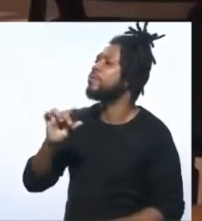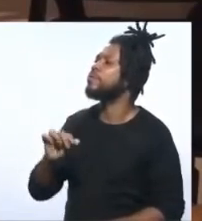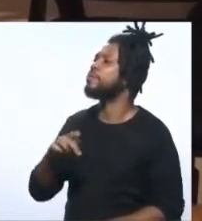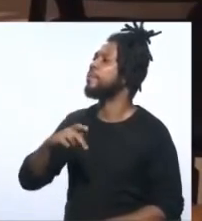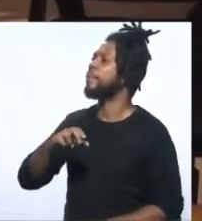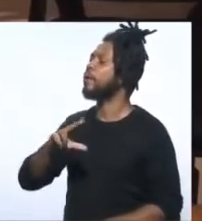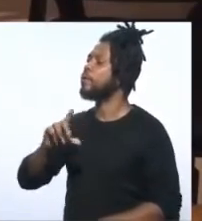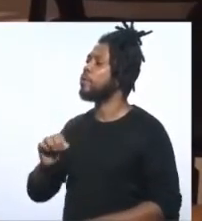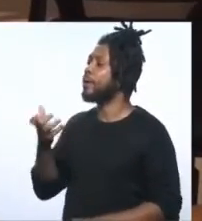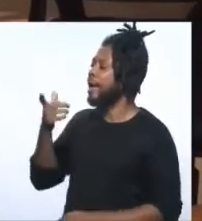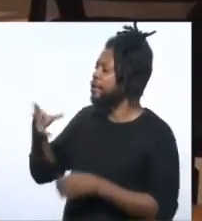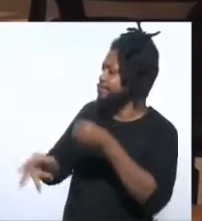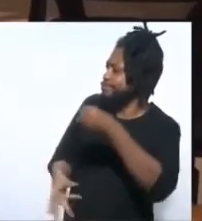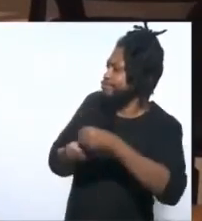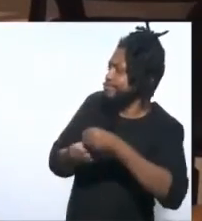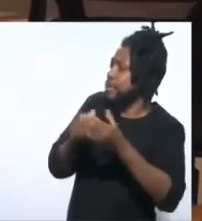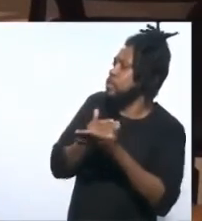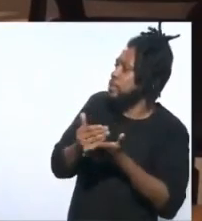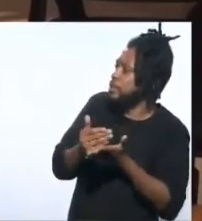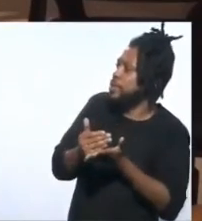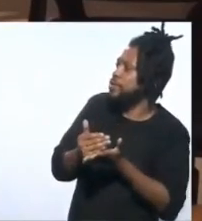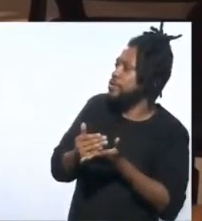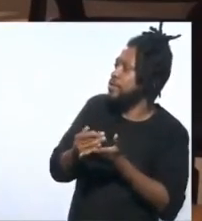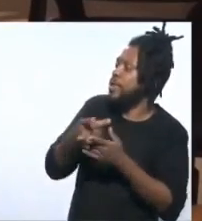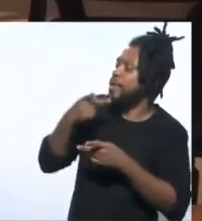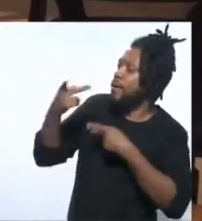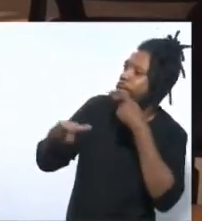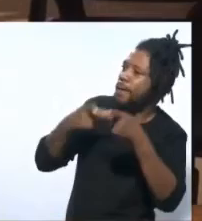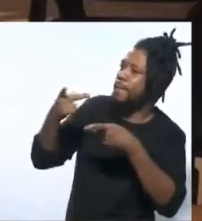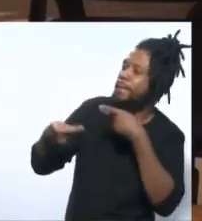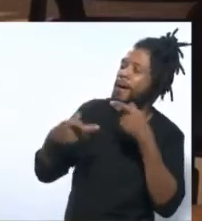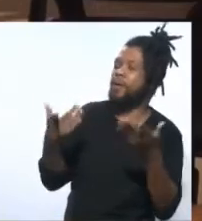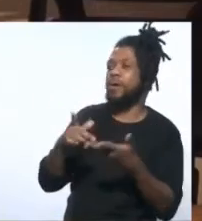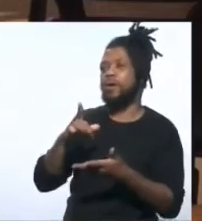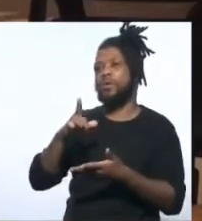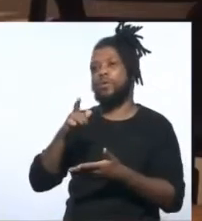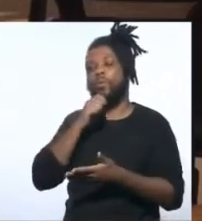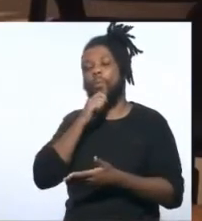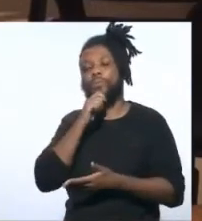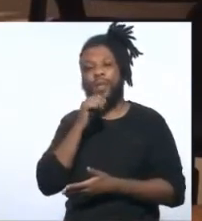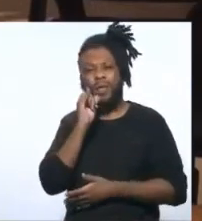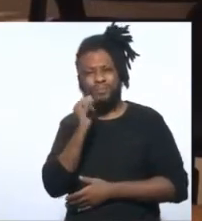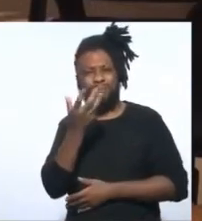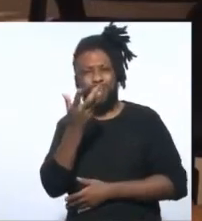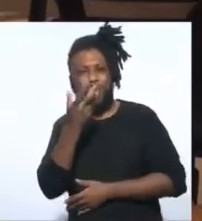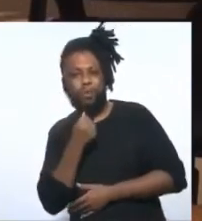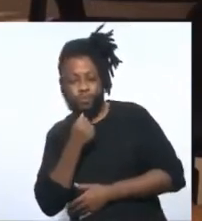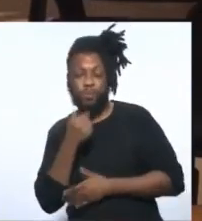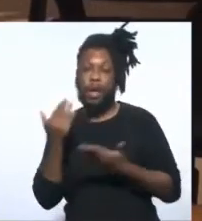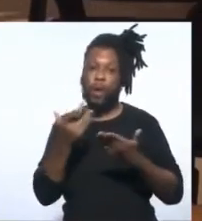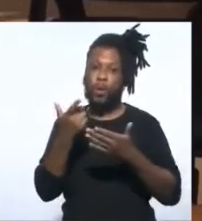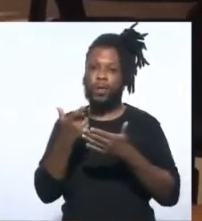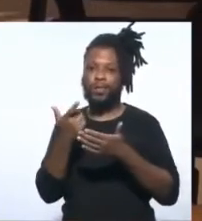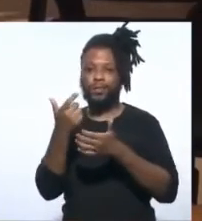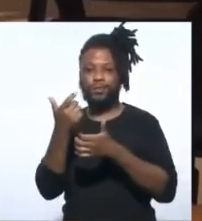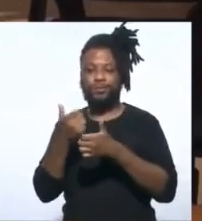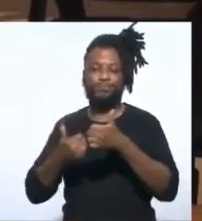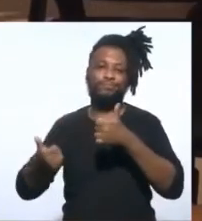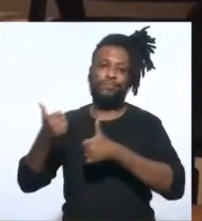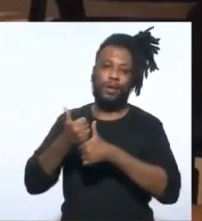Estou pedindo uma parte, desde o início que a vossa excelência está falando, eu estava sem bateria, agora que eu troquei a bateria. Por favor.